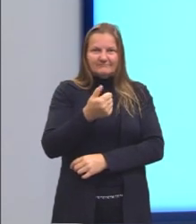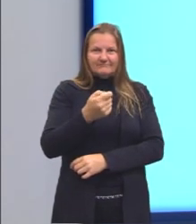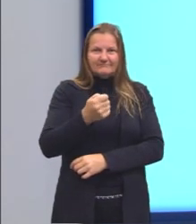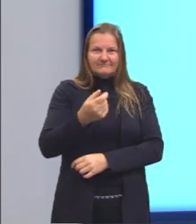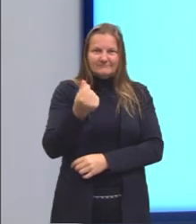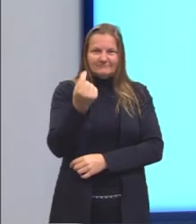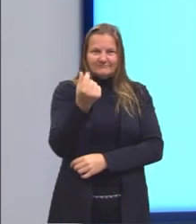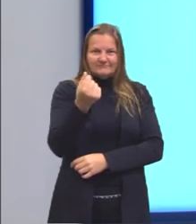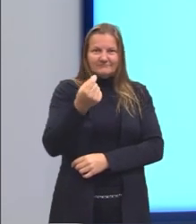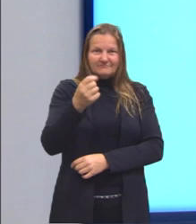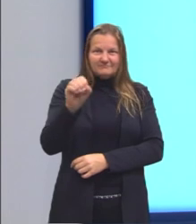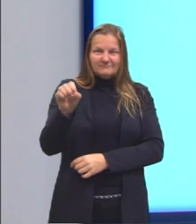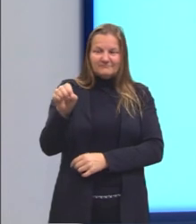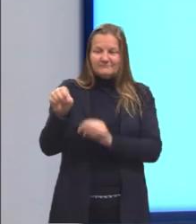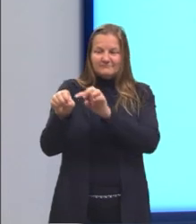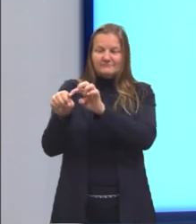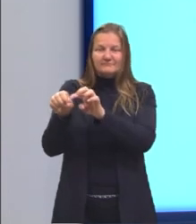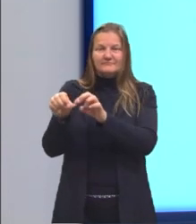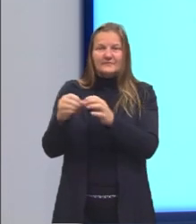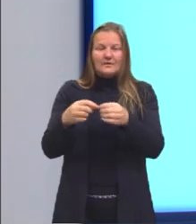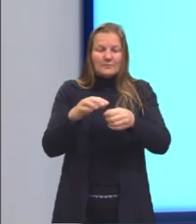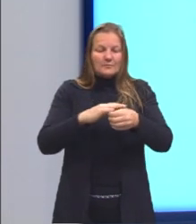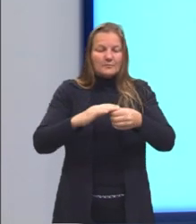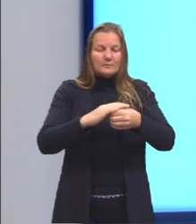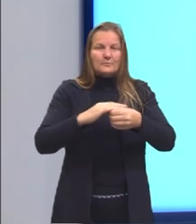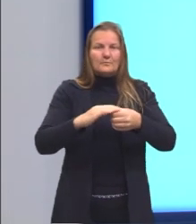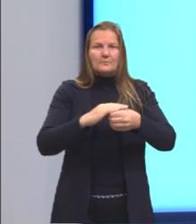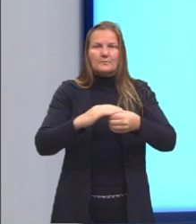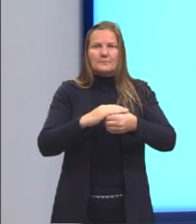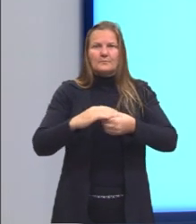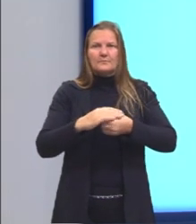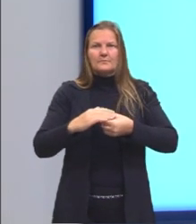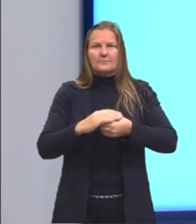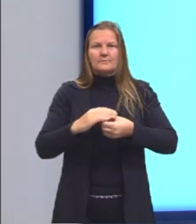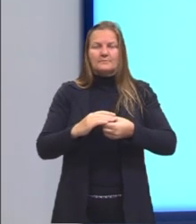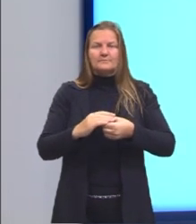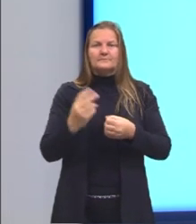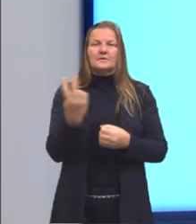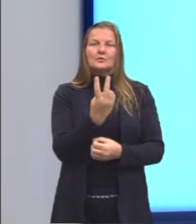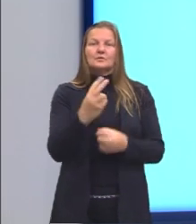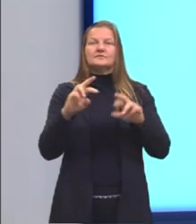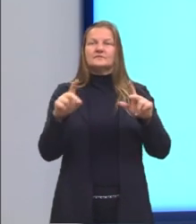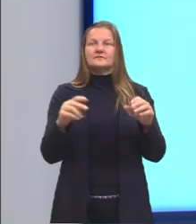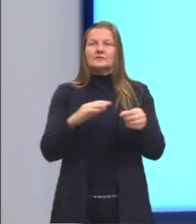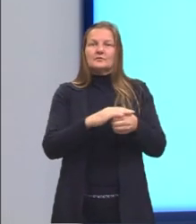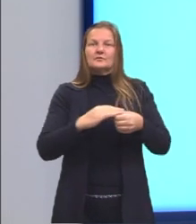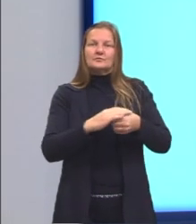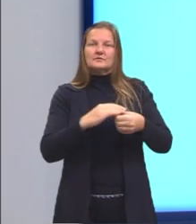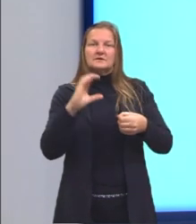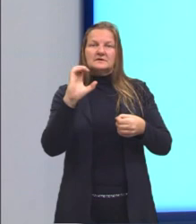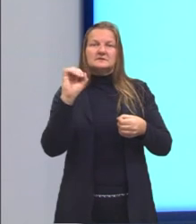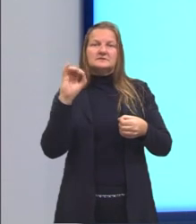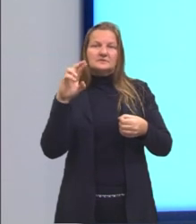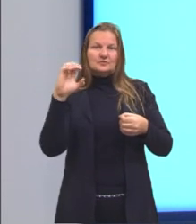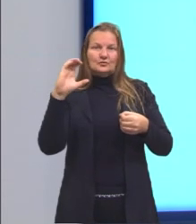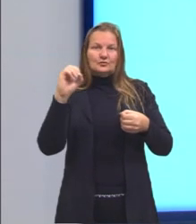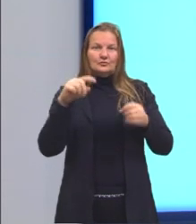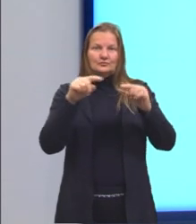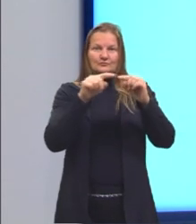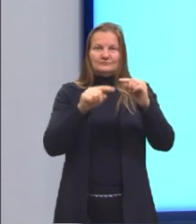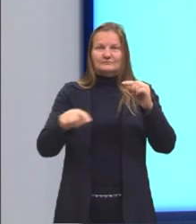temos toda a região interna. Esta é a diferença de círculo e de circunferência.